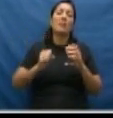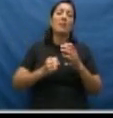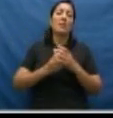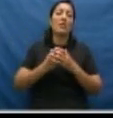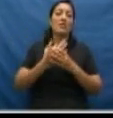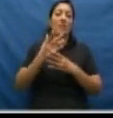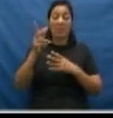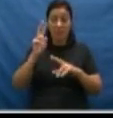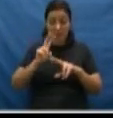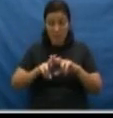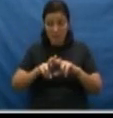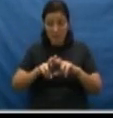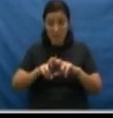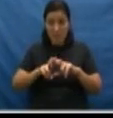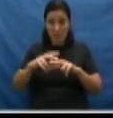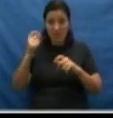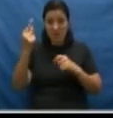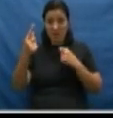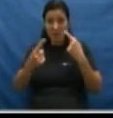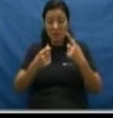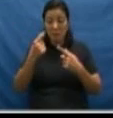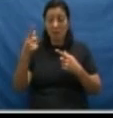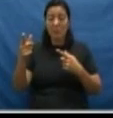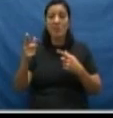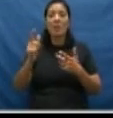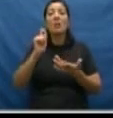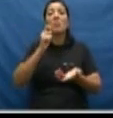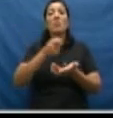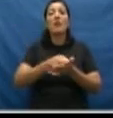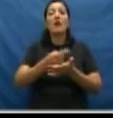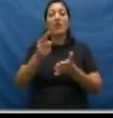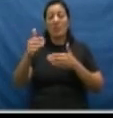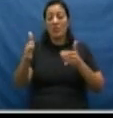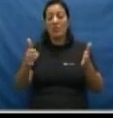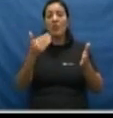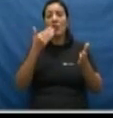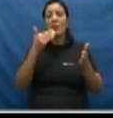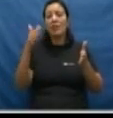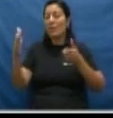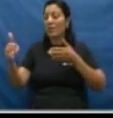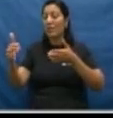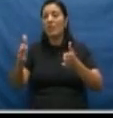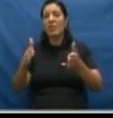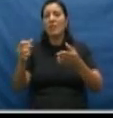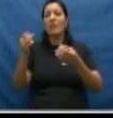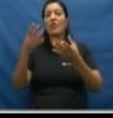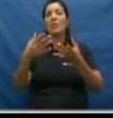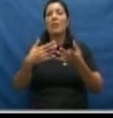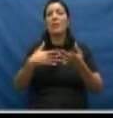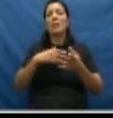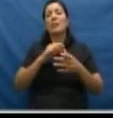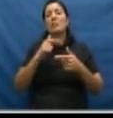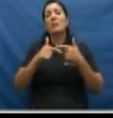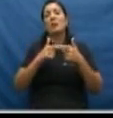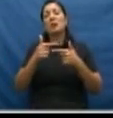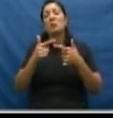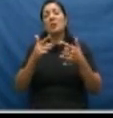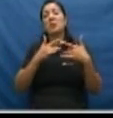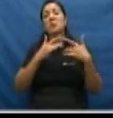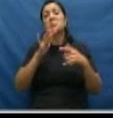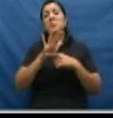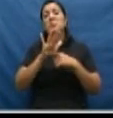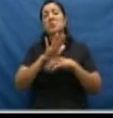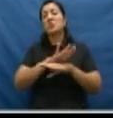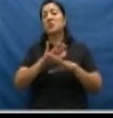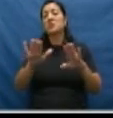quando condenado, nos pouquíssimos casos de condenação, ele era condenado a uma pena de prestação de serviços comunitários